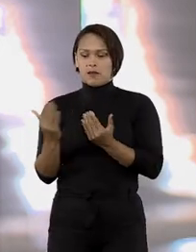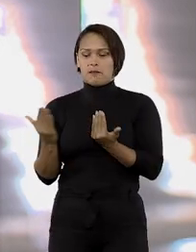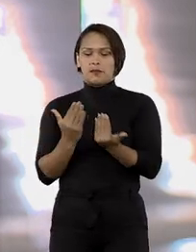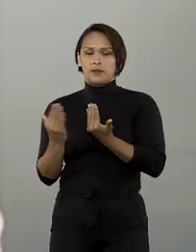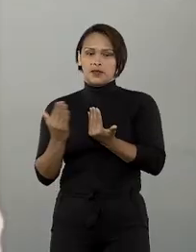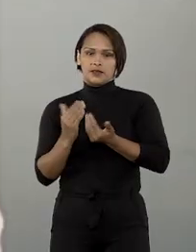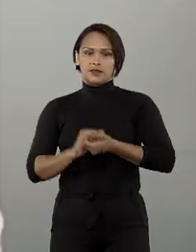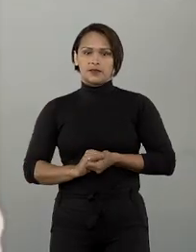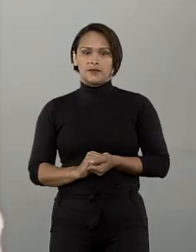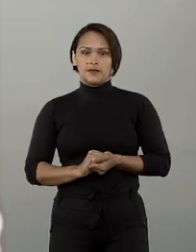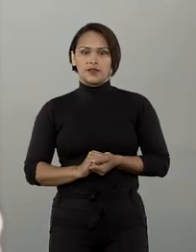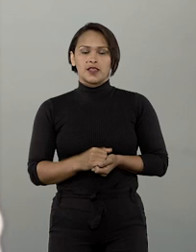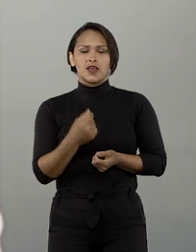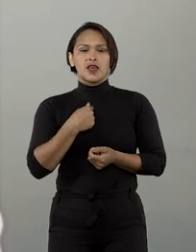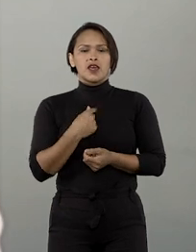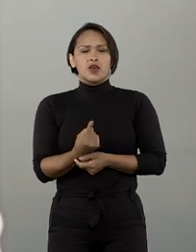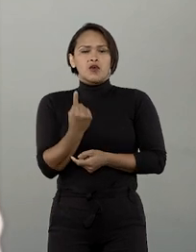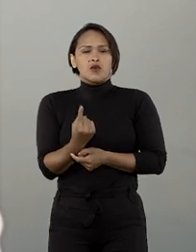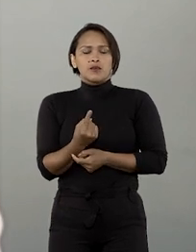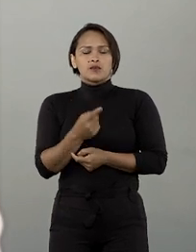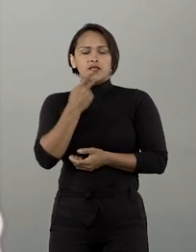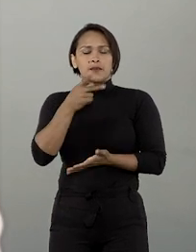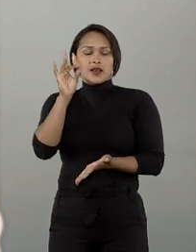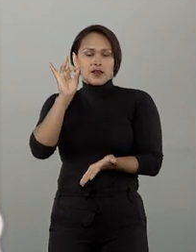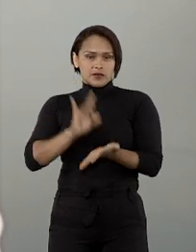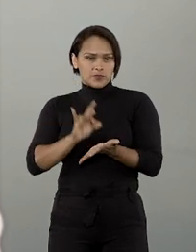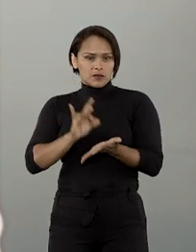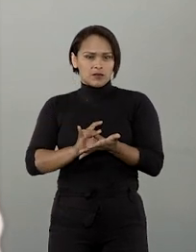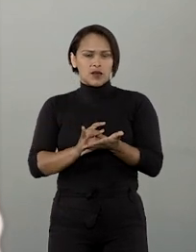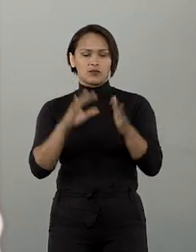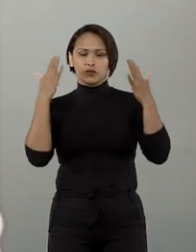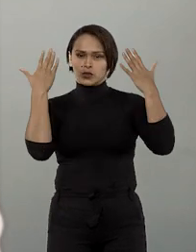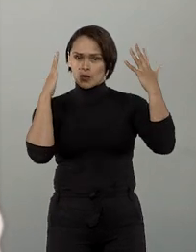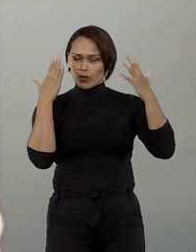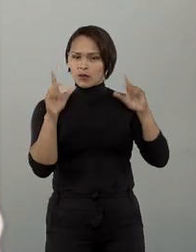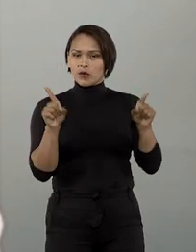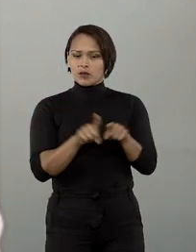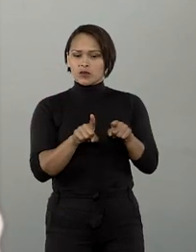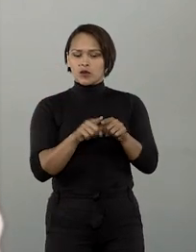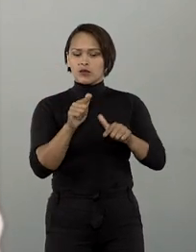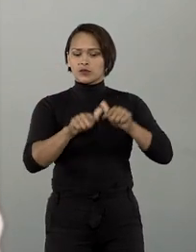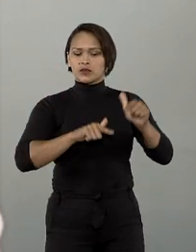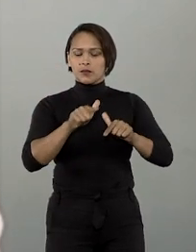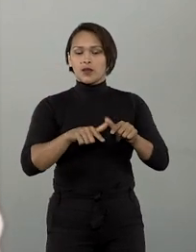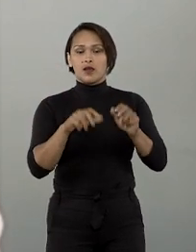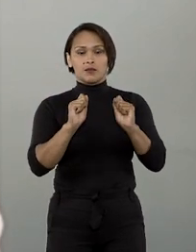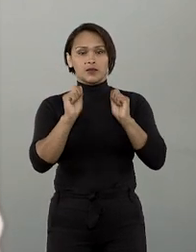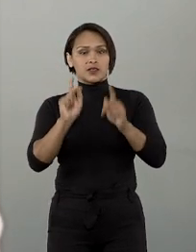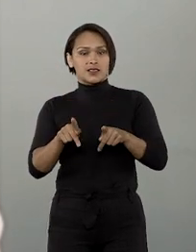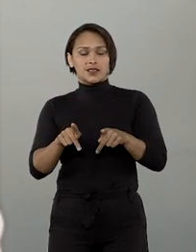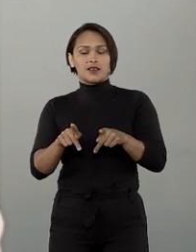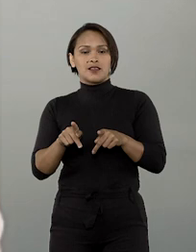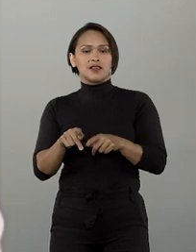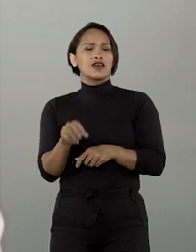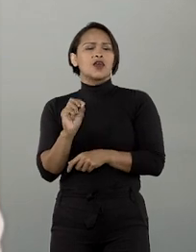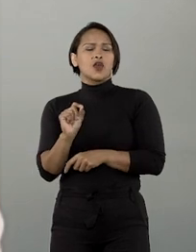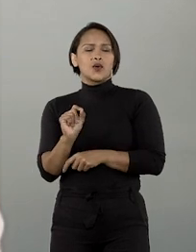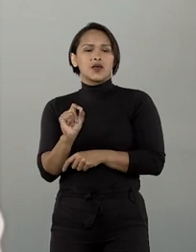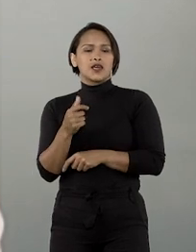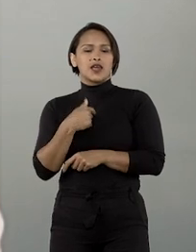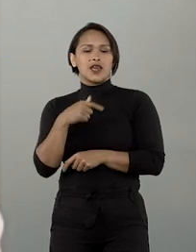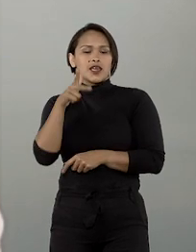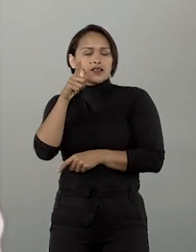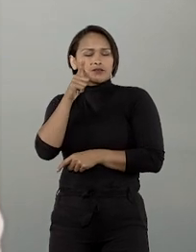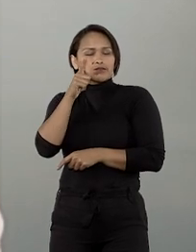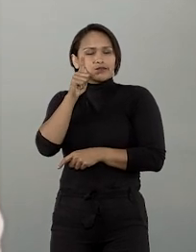semelhantes. E uma coisa que nós sempre afirmamos e comemoramos quando um trabalhador se aposenta é que ele